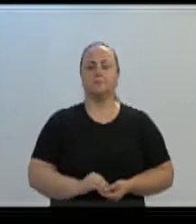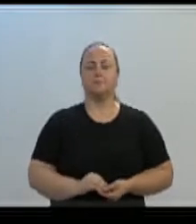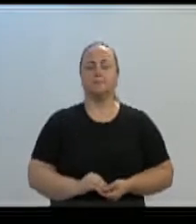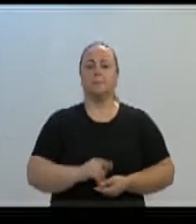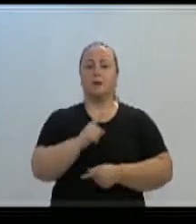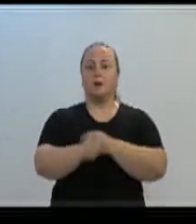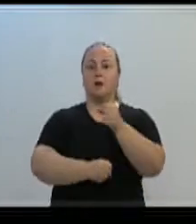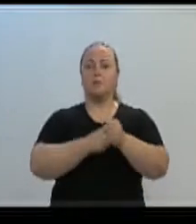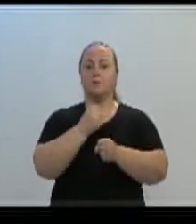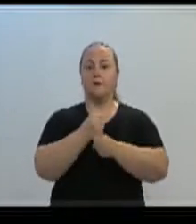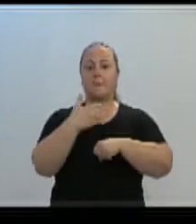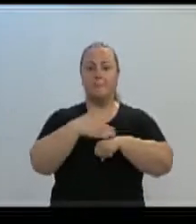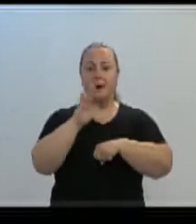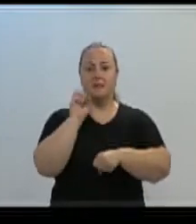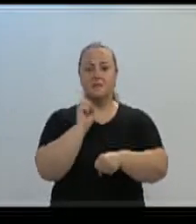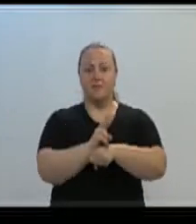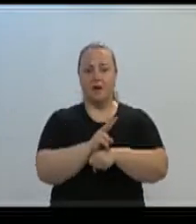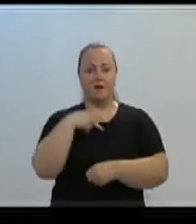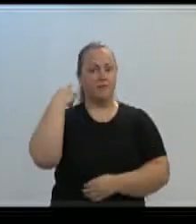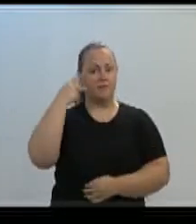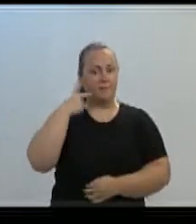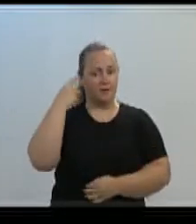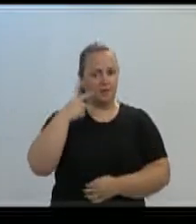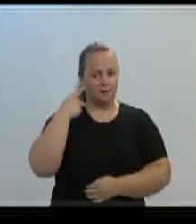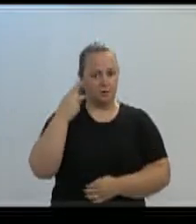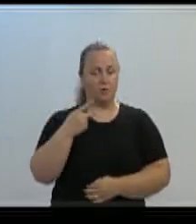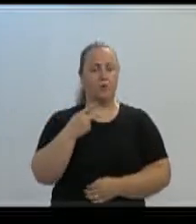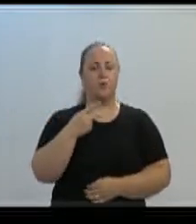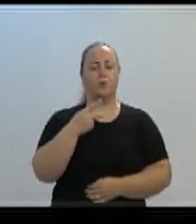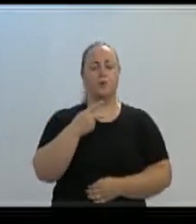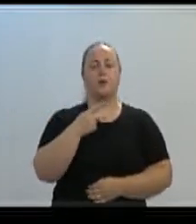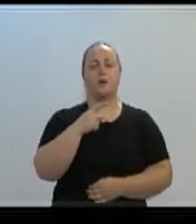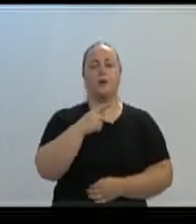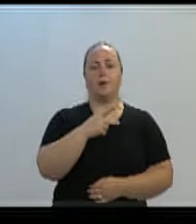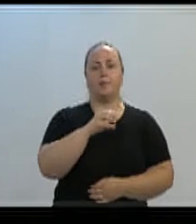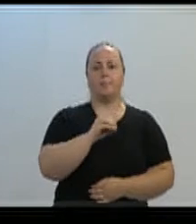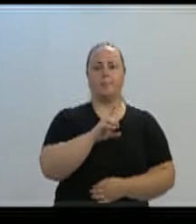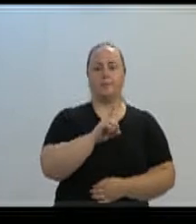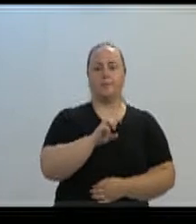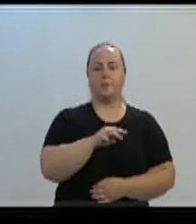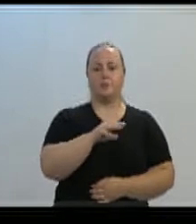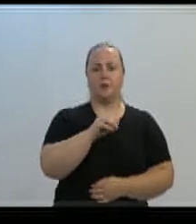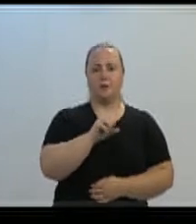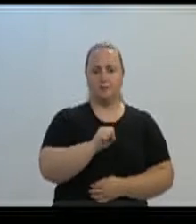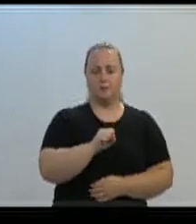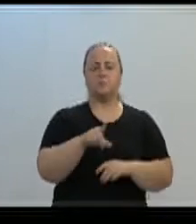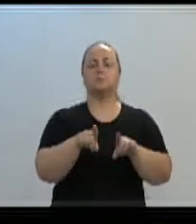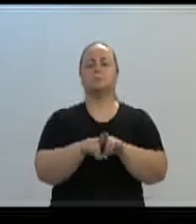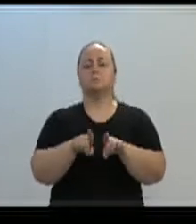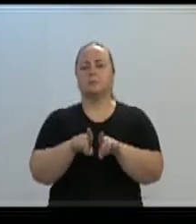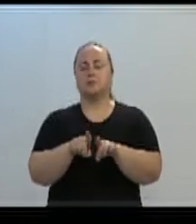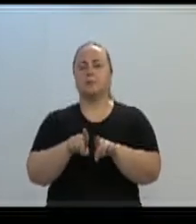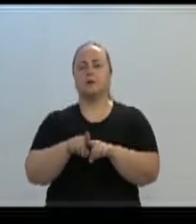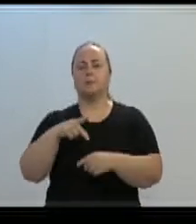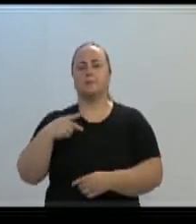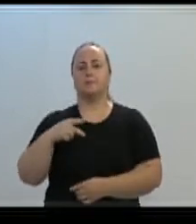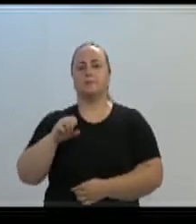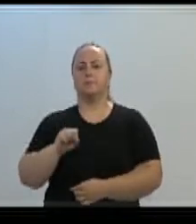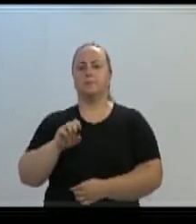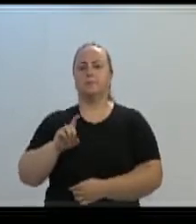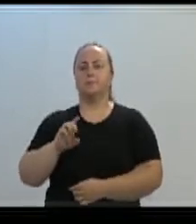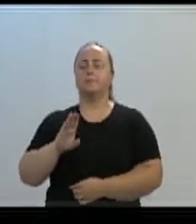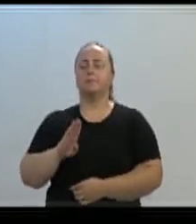Então, é um trabalho coletivo, é um trabalho de reconhecimento de cada um desses que se colocaram à disposição nessa